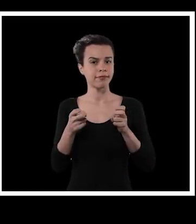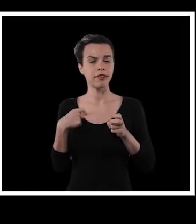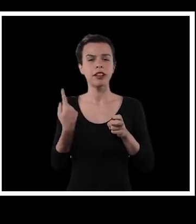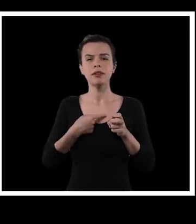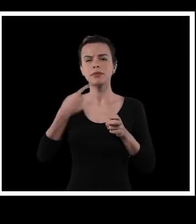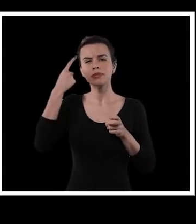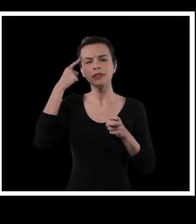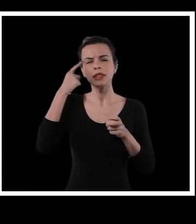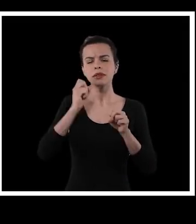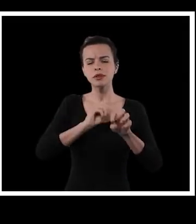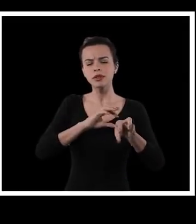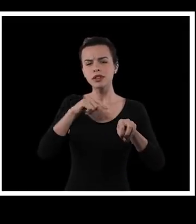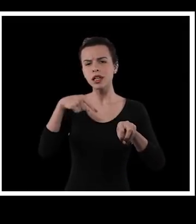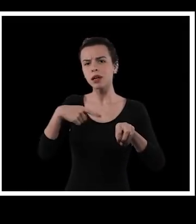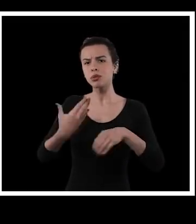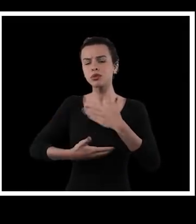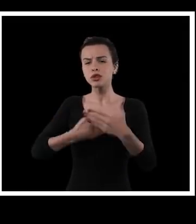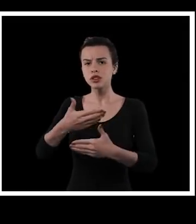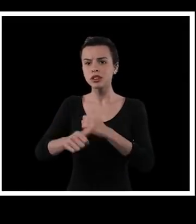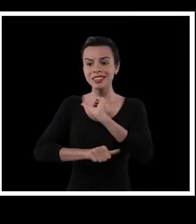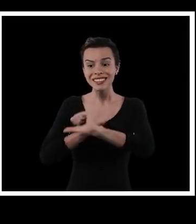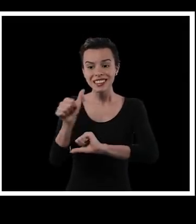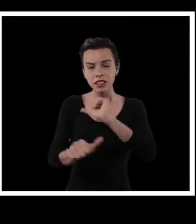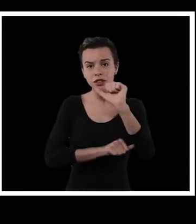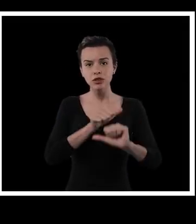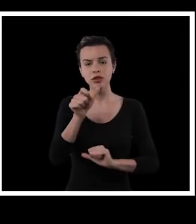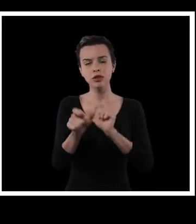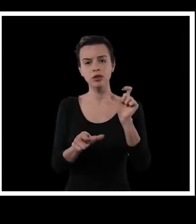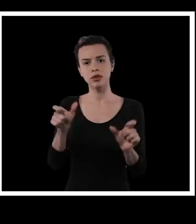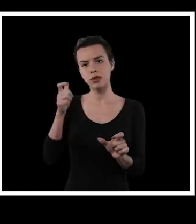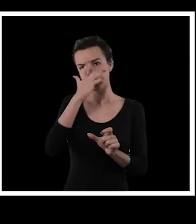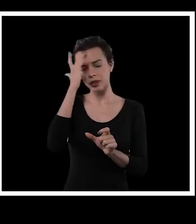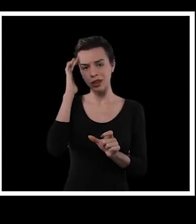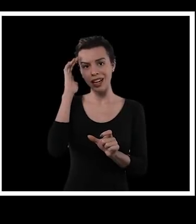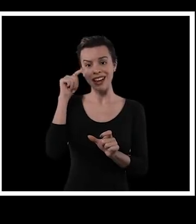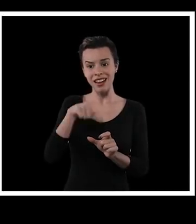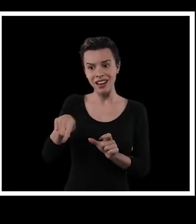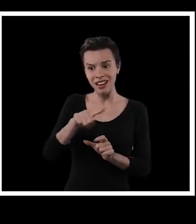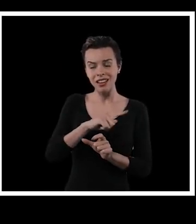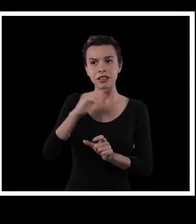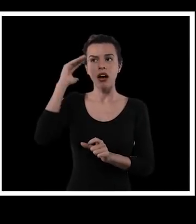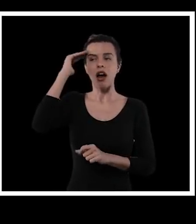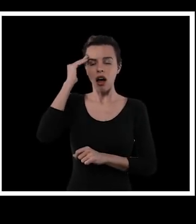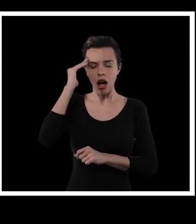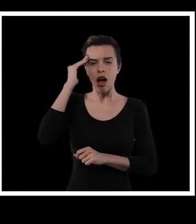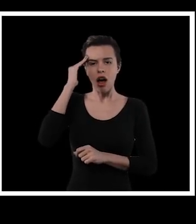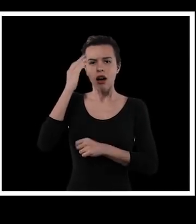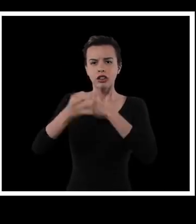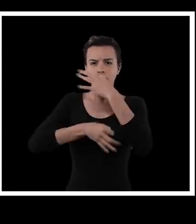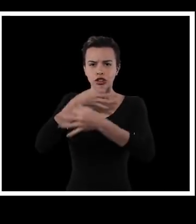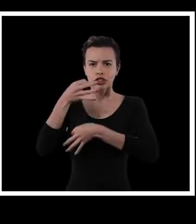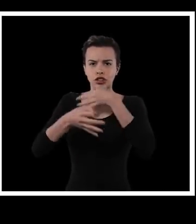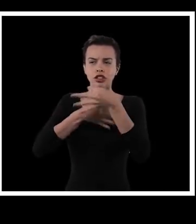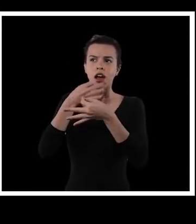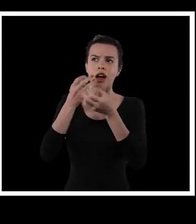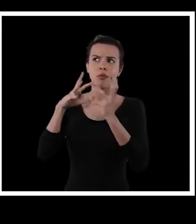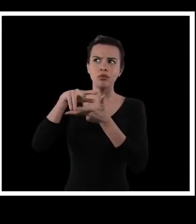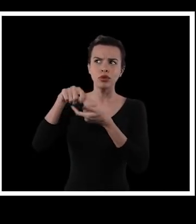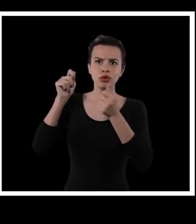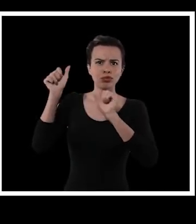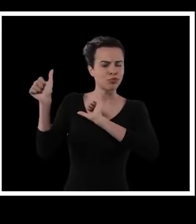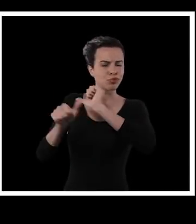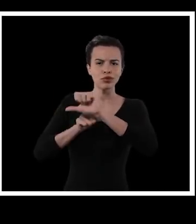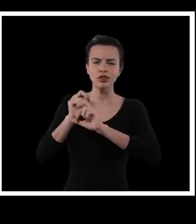Então, veja, a gente precisa pensar a educação como um processo de transformação das pessoas para que essas pessoas entendam